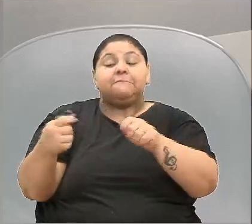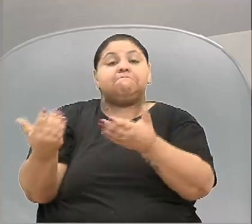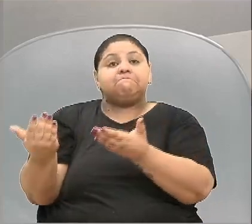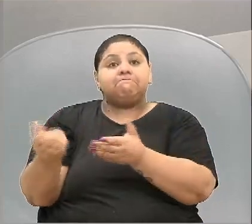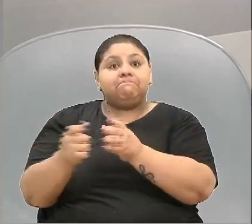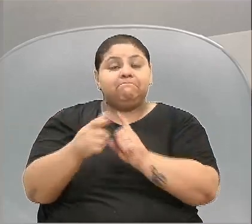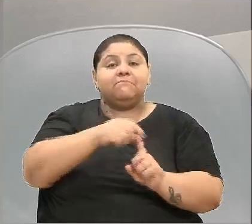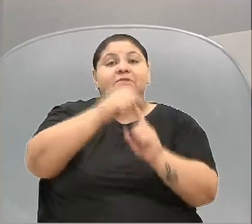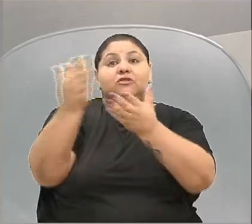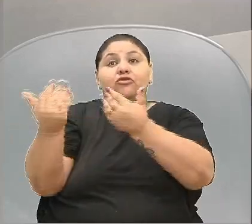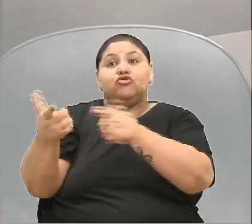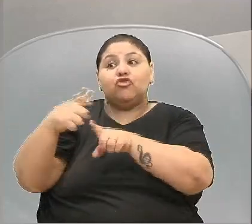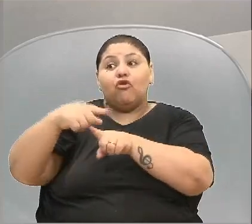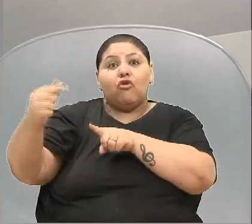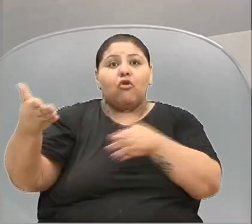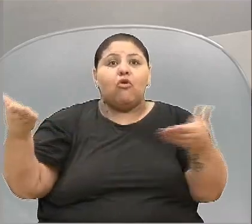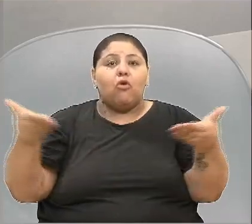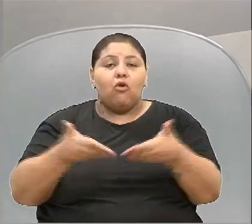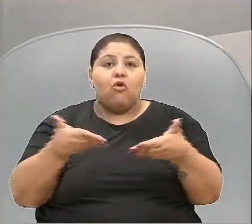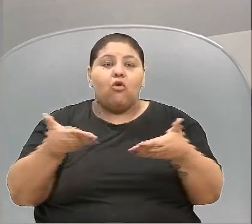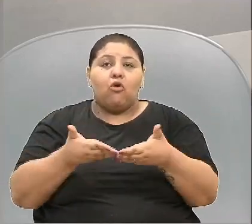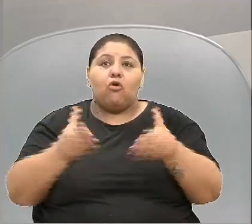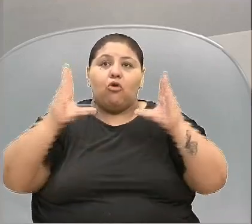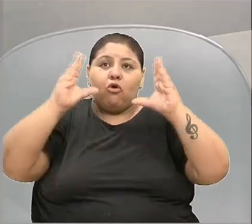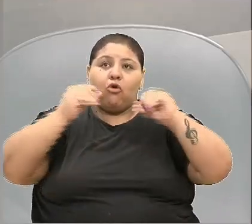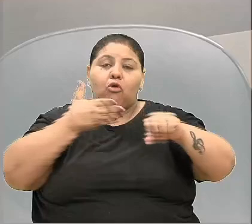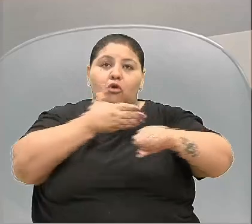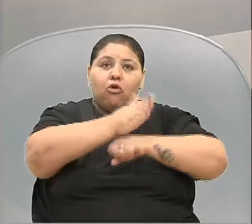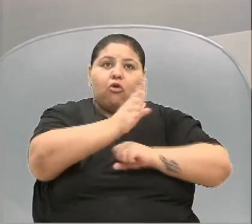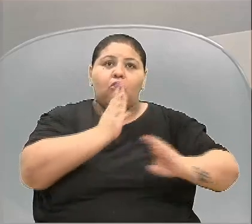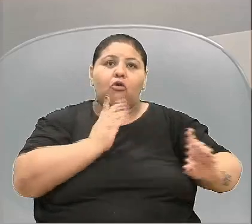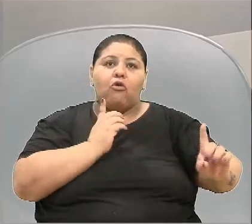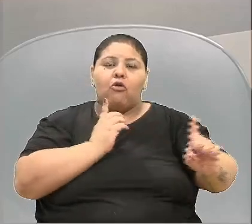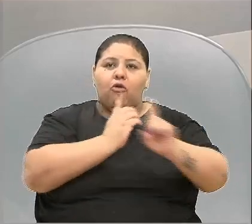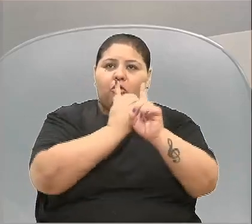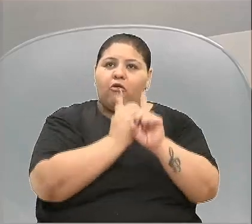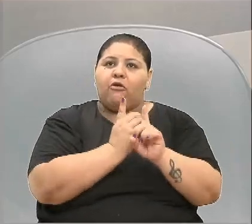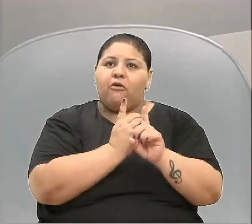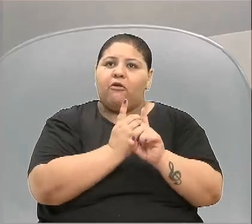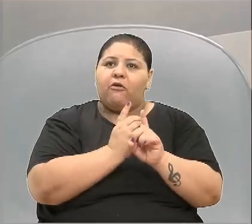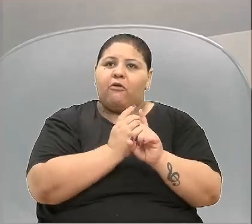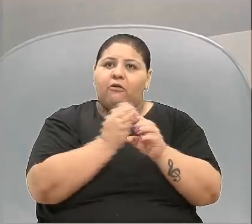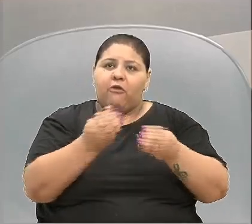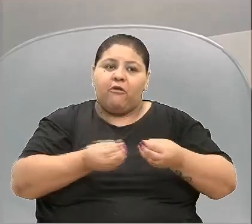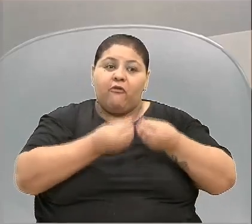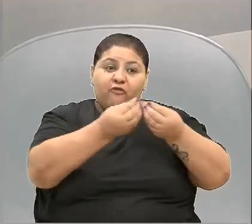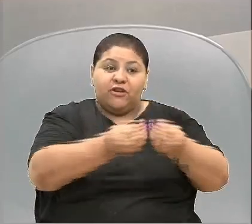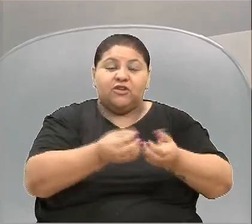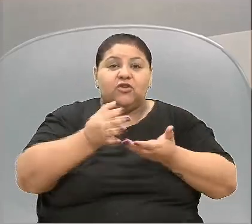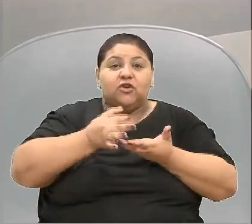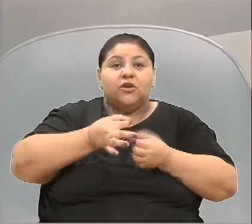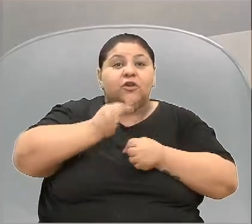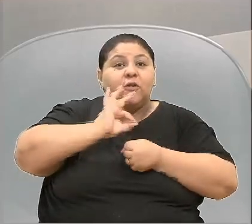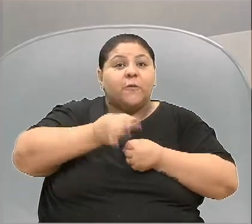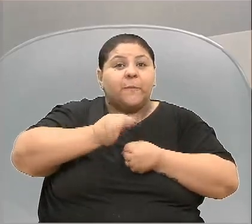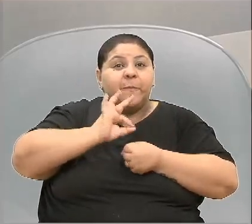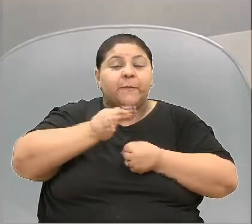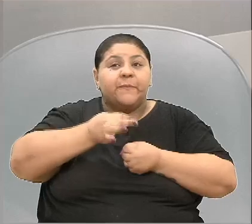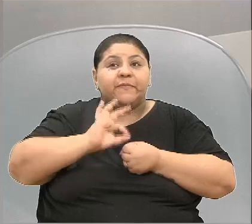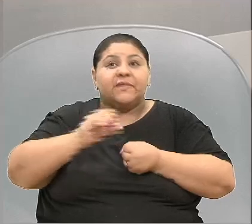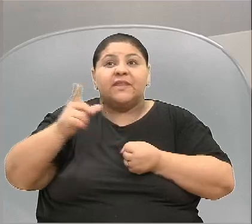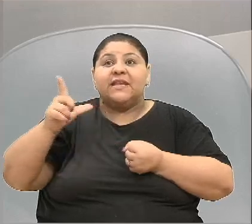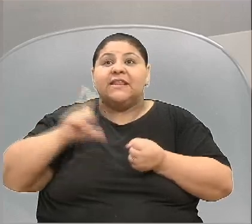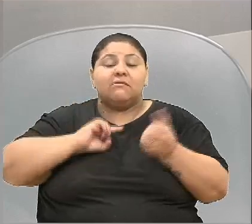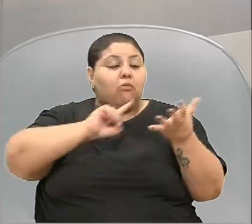de ir embora. Agora, hoje de noite eu vou participar do encontro da Hugo Pietro, de fornecedores de uva, e lá dá para contar